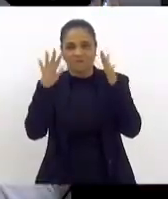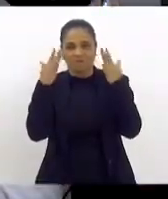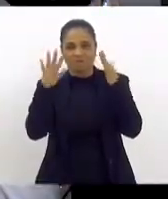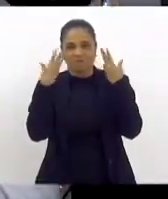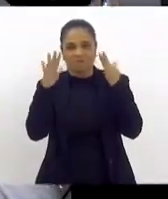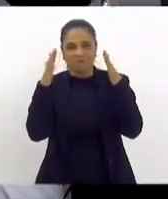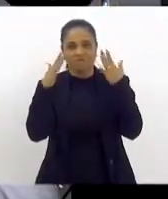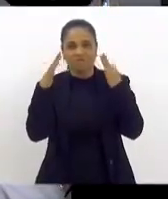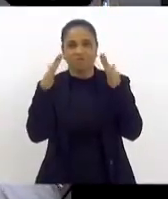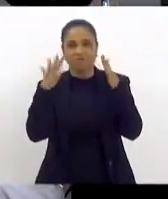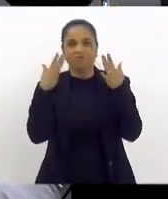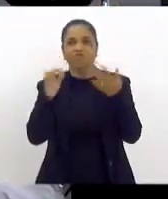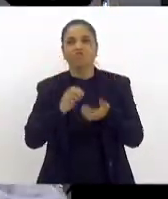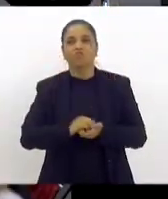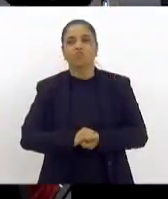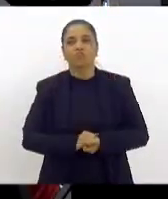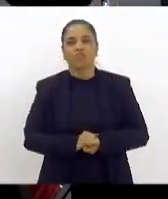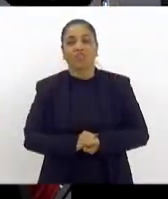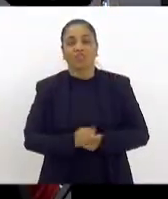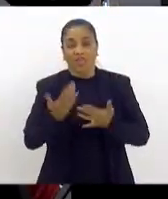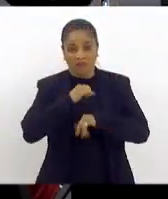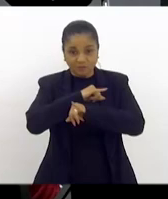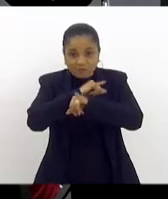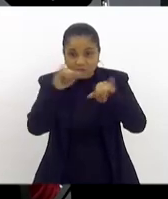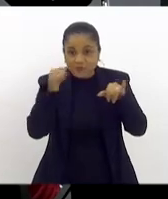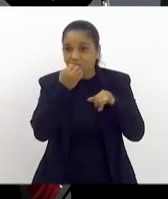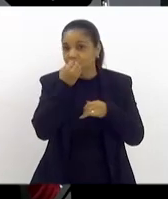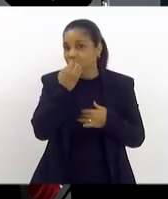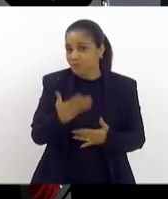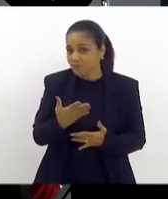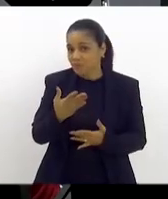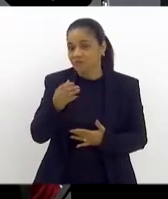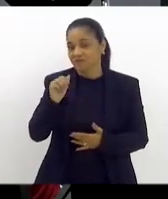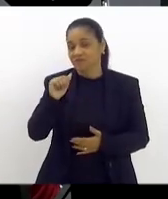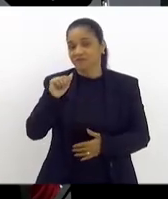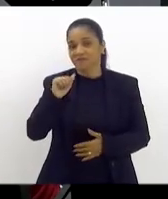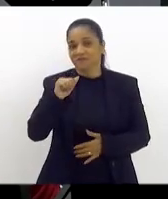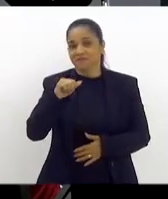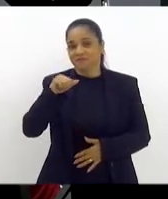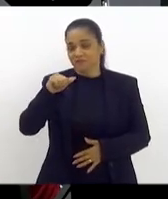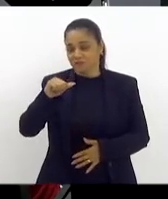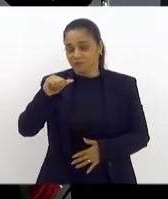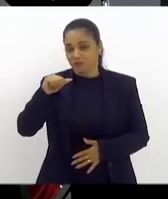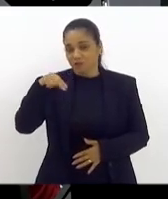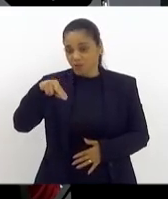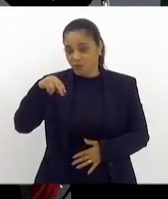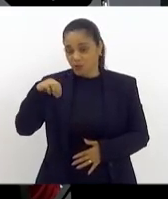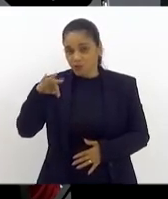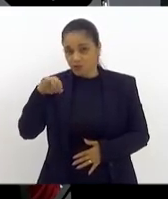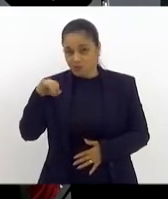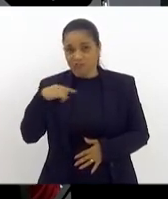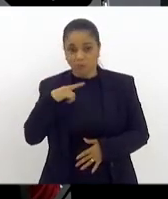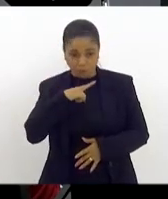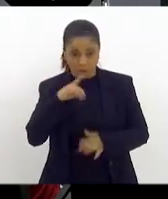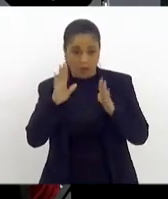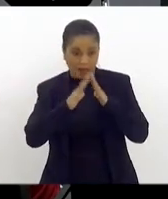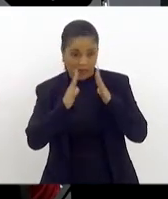Eu quero dar uma boa notícia à Andresa, eu tenho casa na Praia Seca